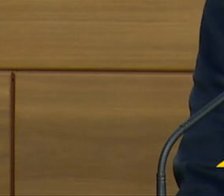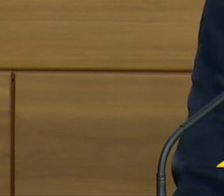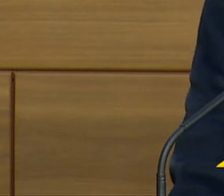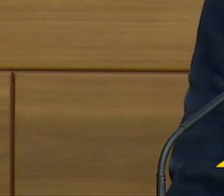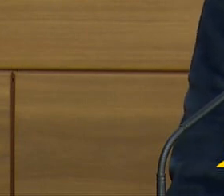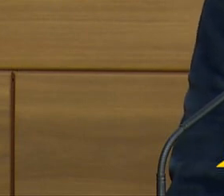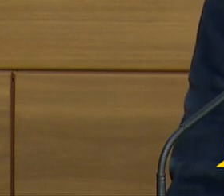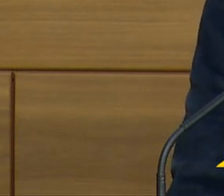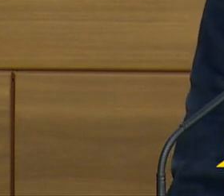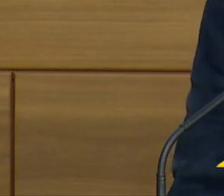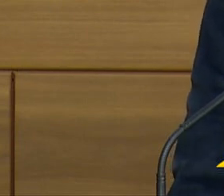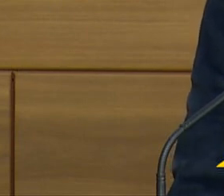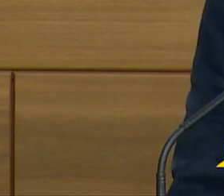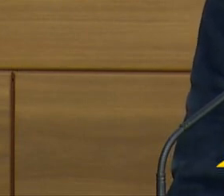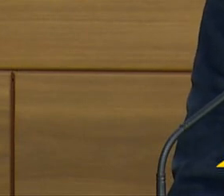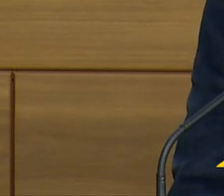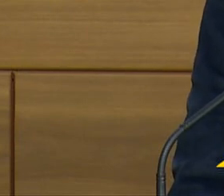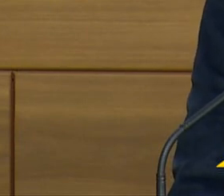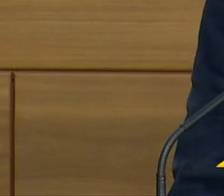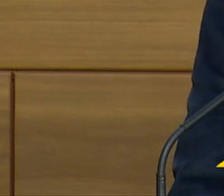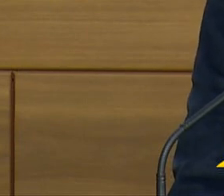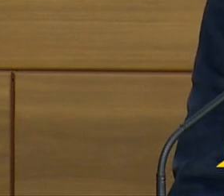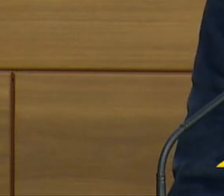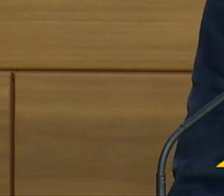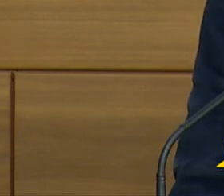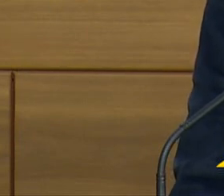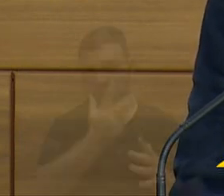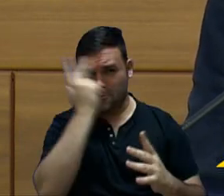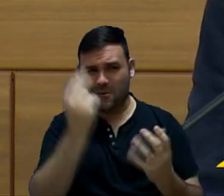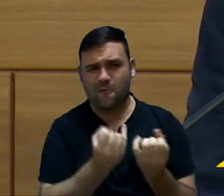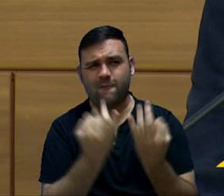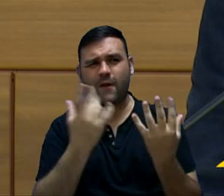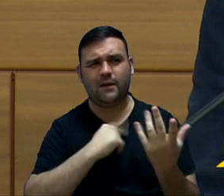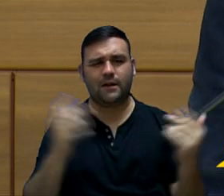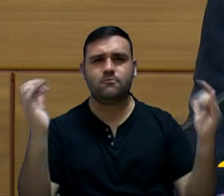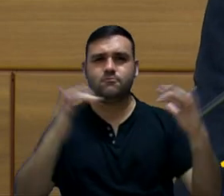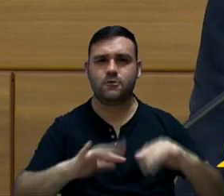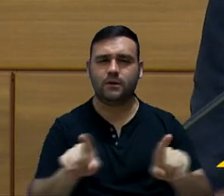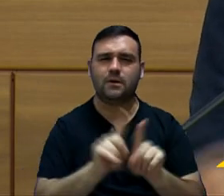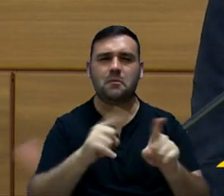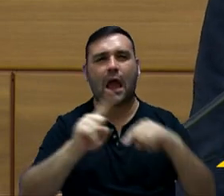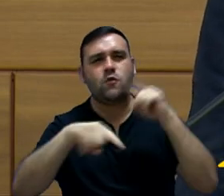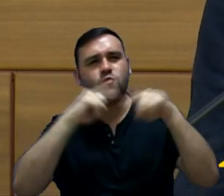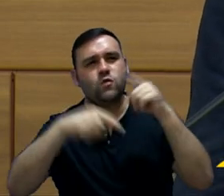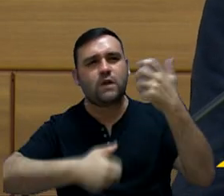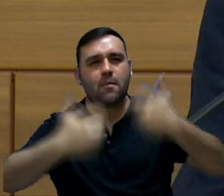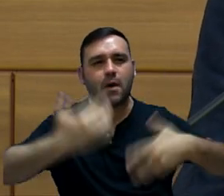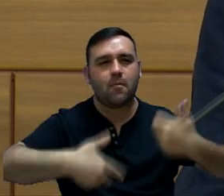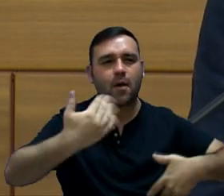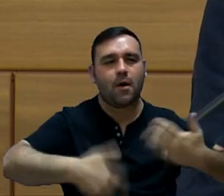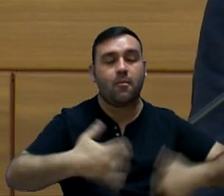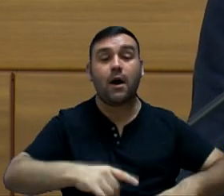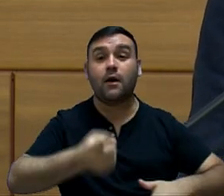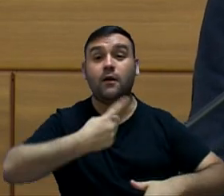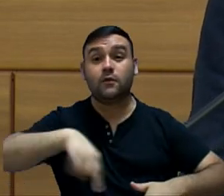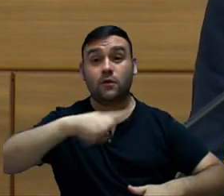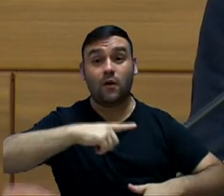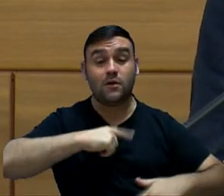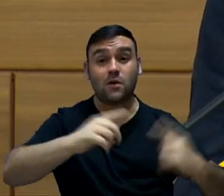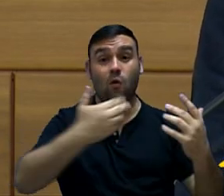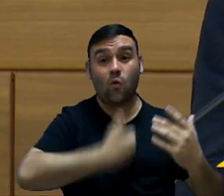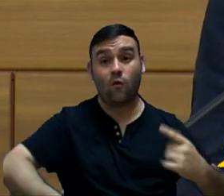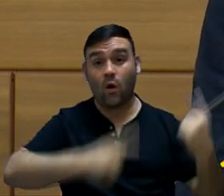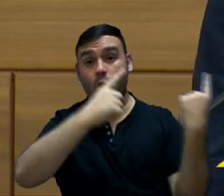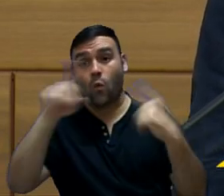mesmo que aqui reunimos tantas pessoas que vêm tirar suas dúvidas, esclarecer, a gente não é